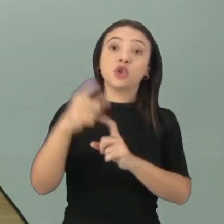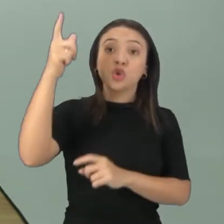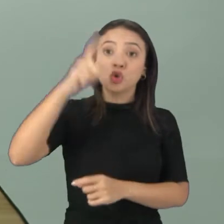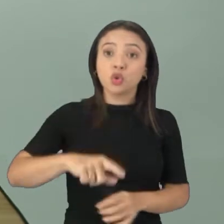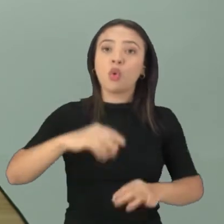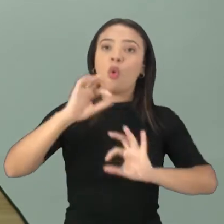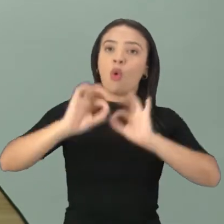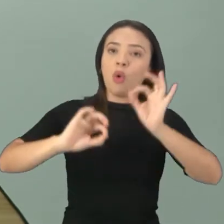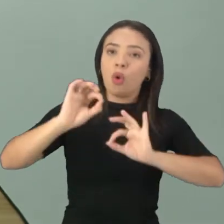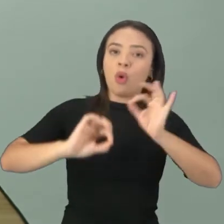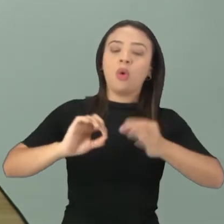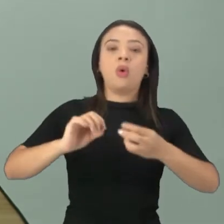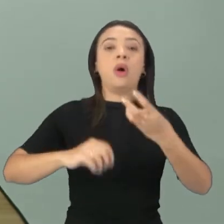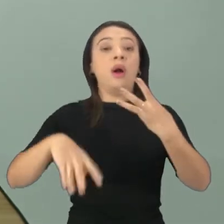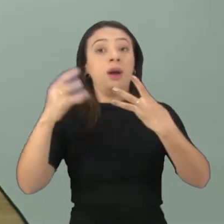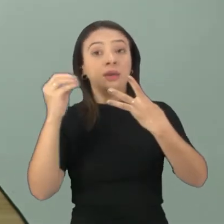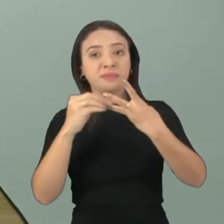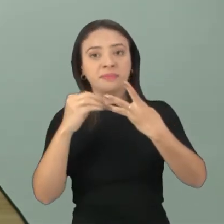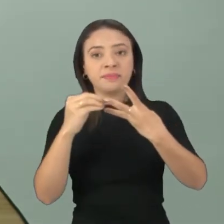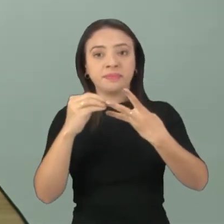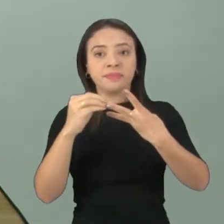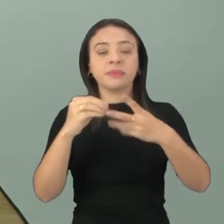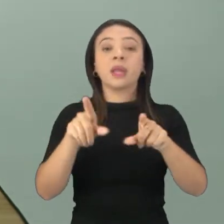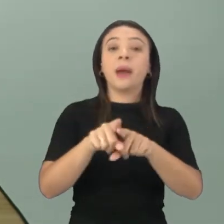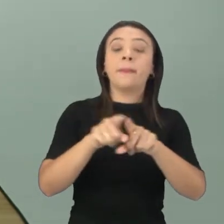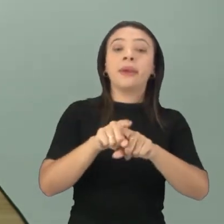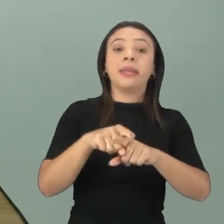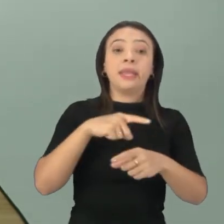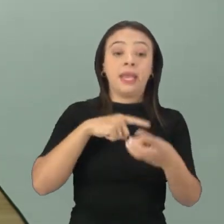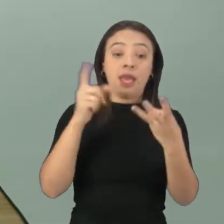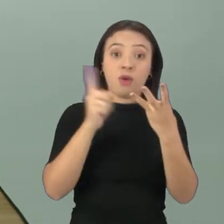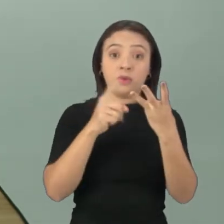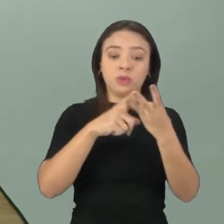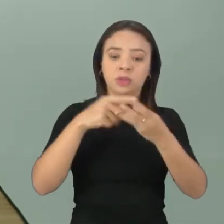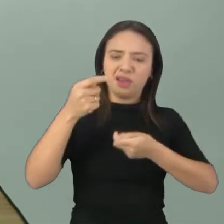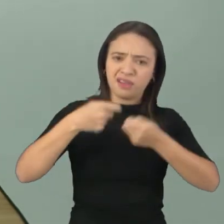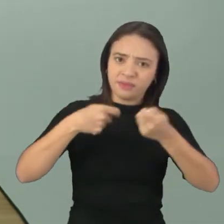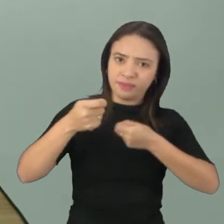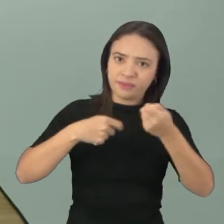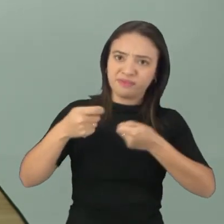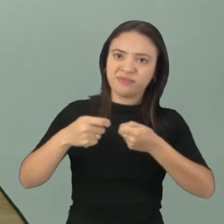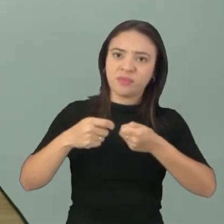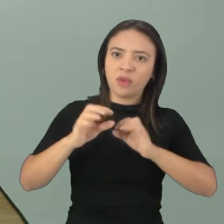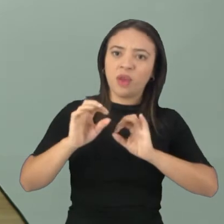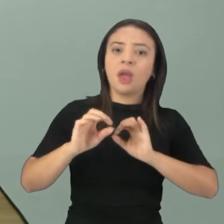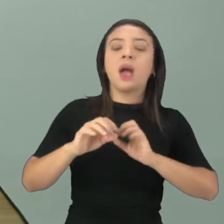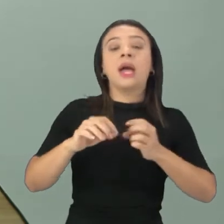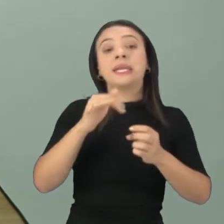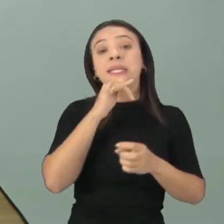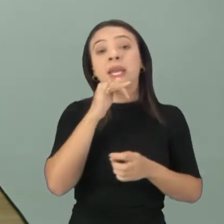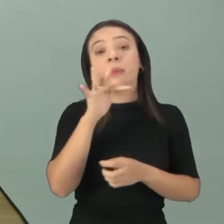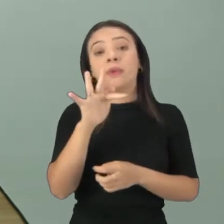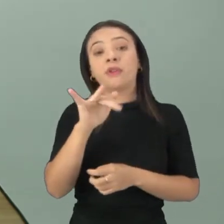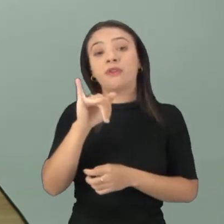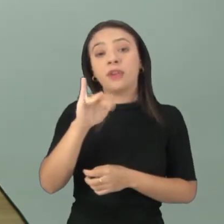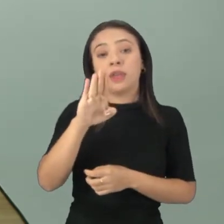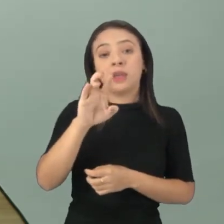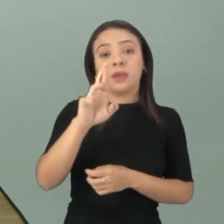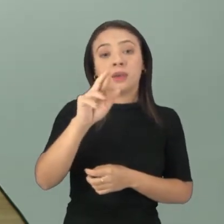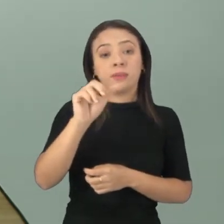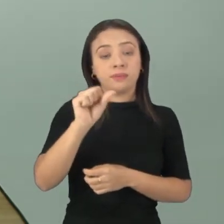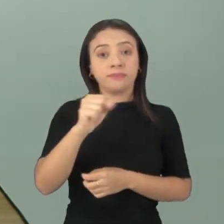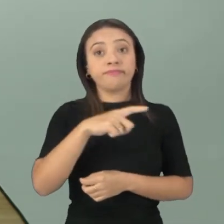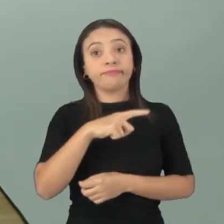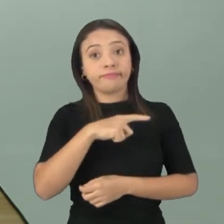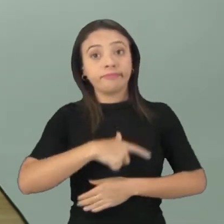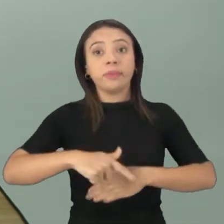vai perdendo ao longo do tempo. E os reguladores que regulam. Por exemplo, as fibras. As fibras, elas têm a